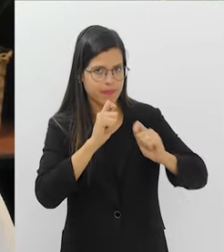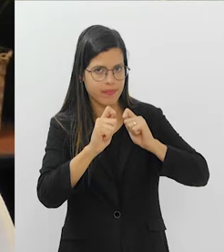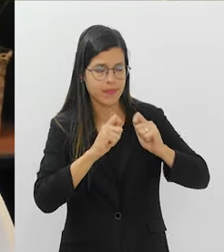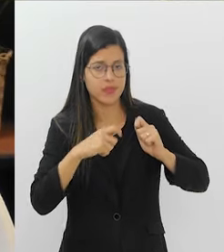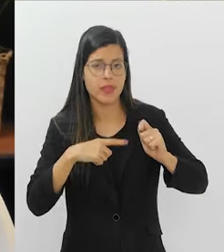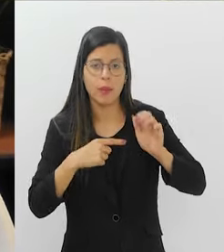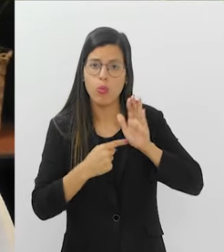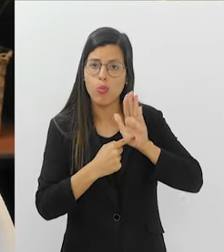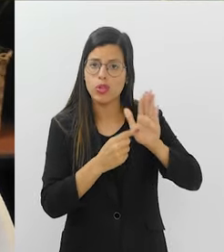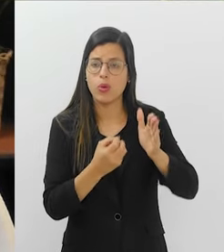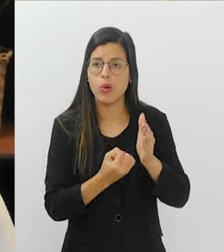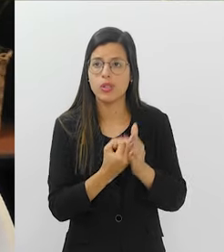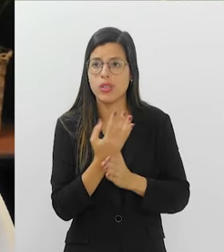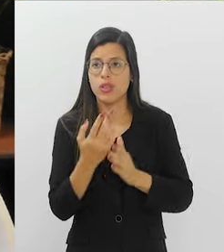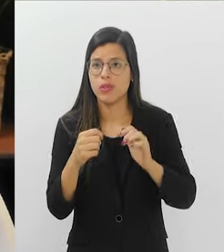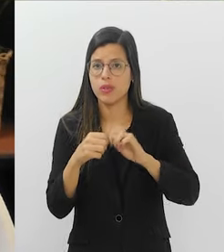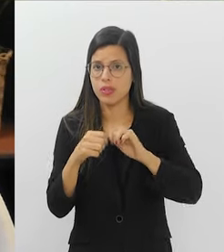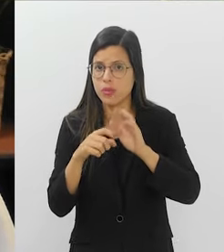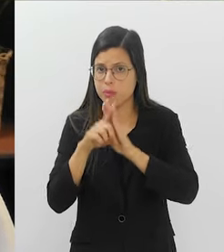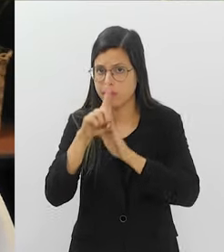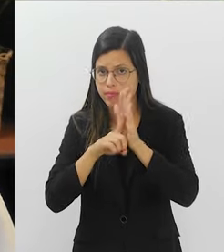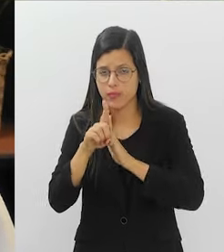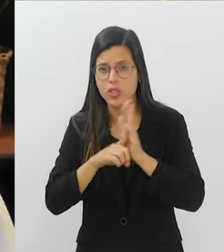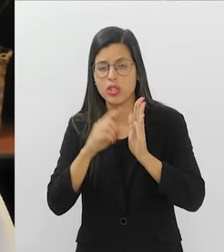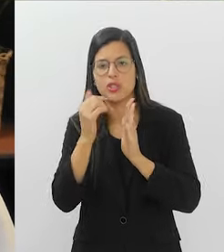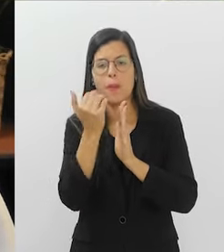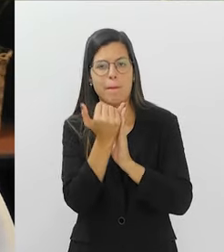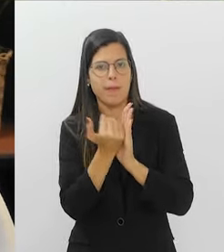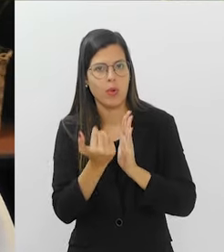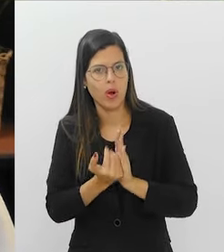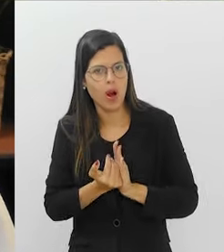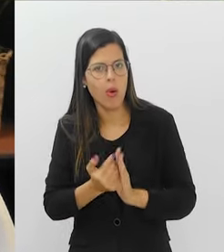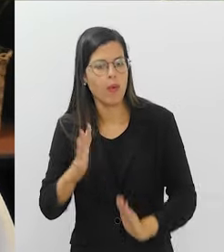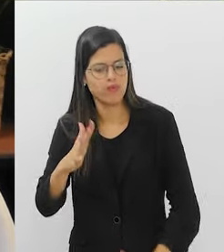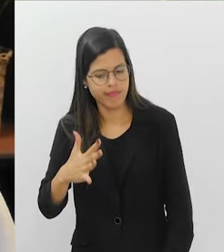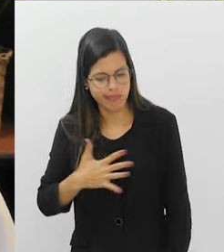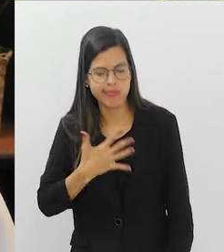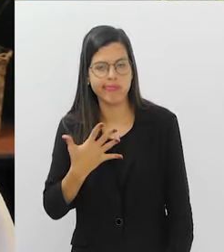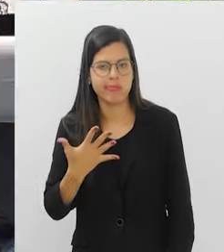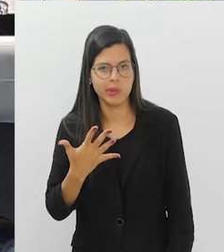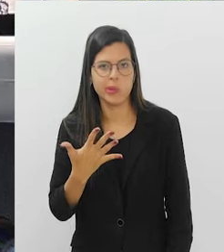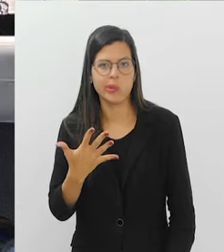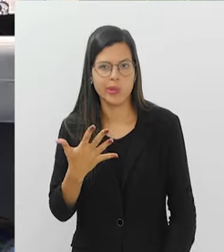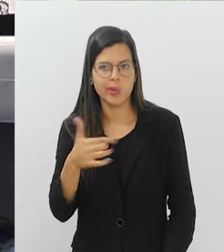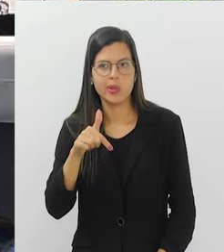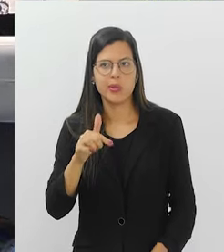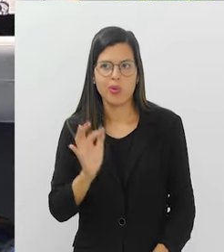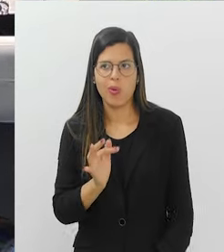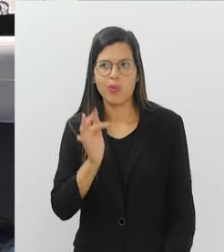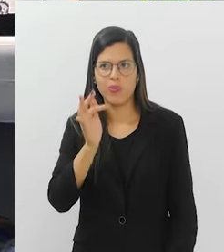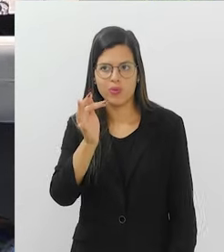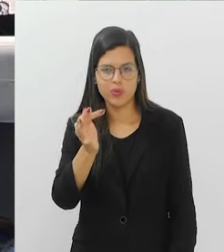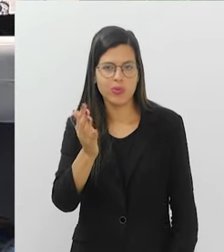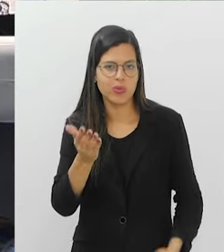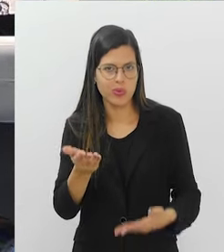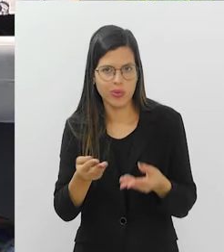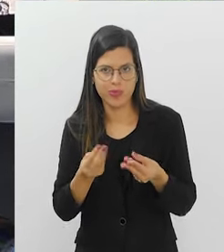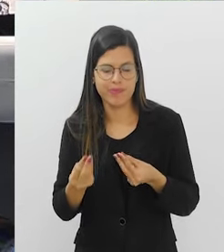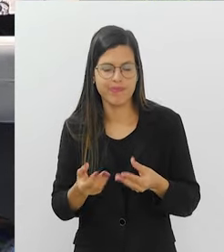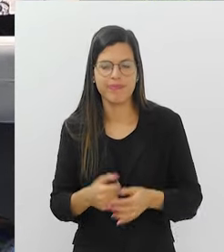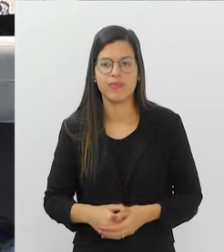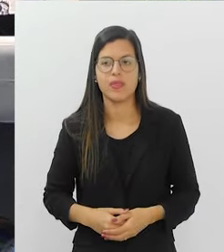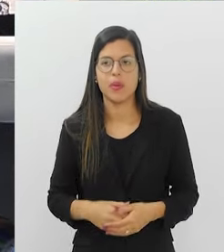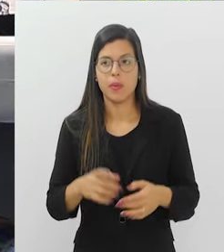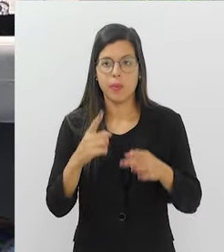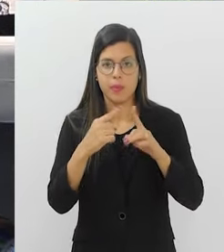mostrado mais esses números. E fazendo a pesquisa para o programa, eu fiquei bem assustada com a previsão do futuro.